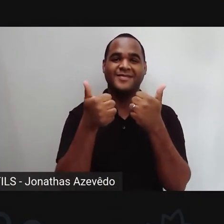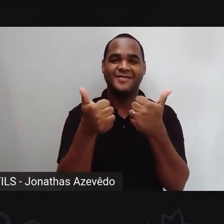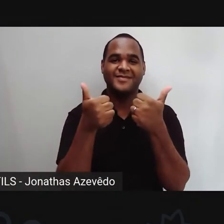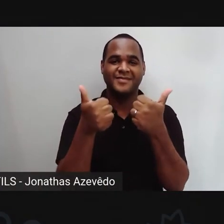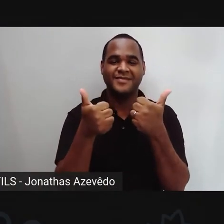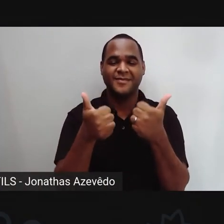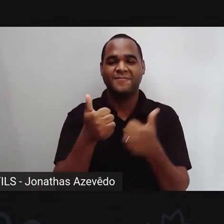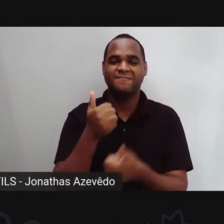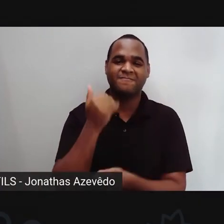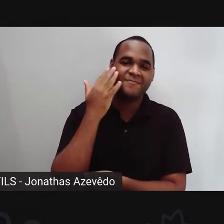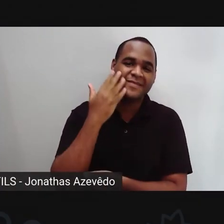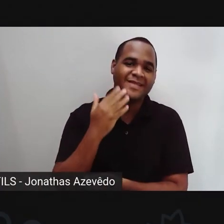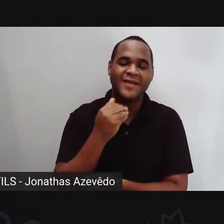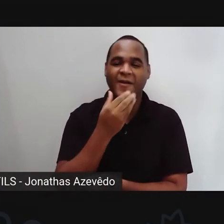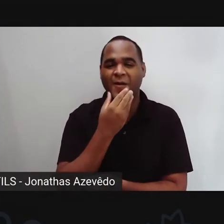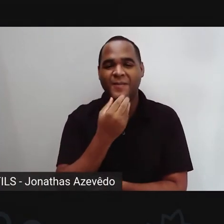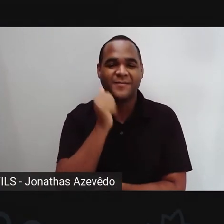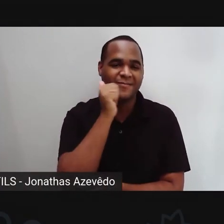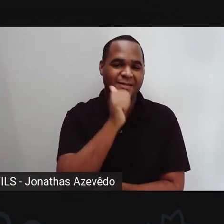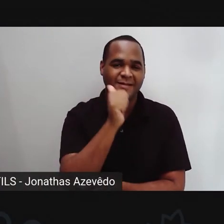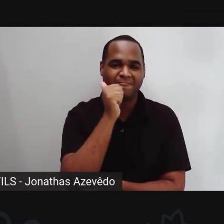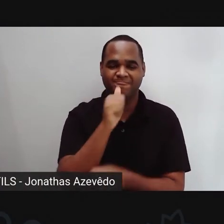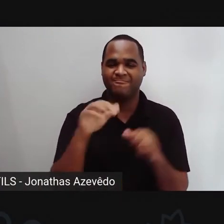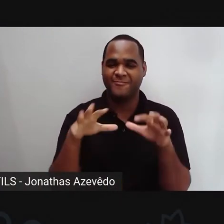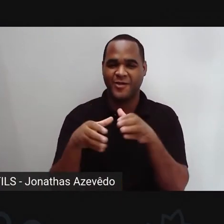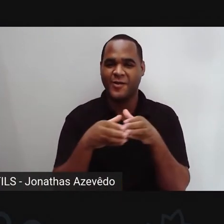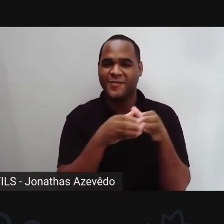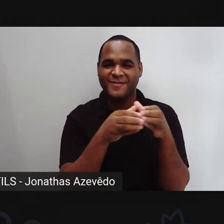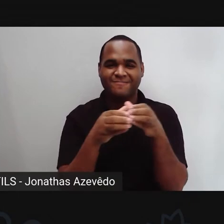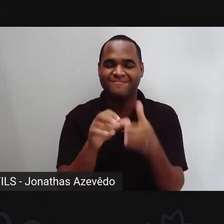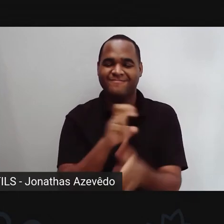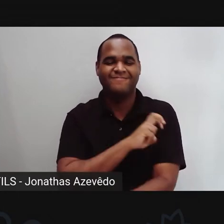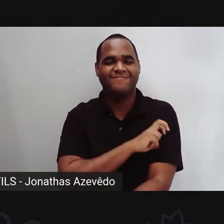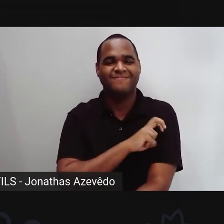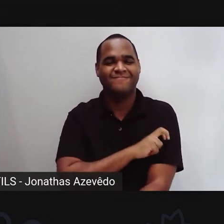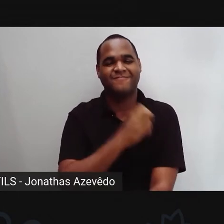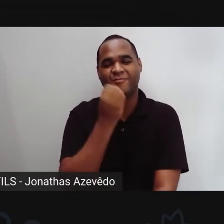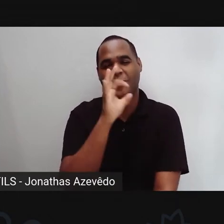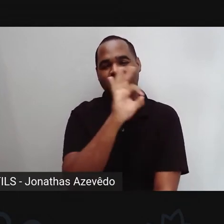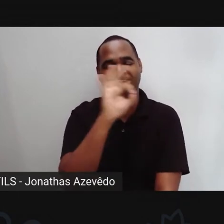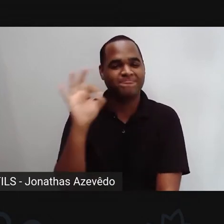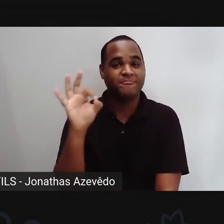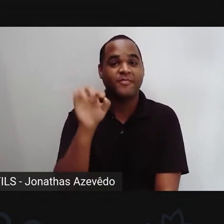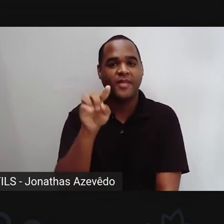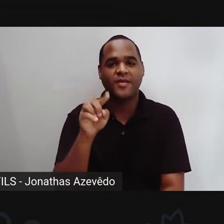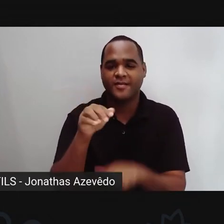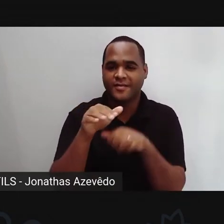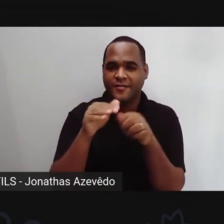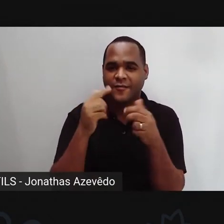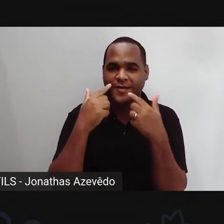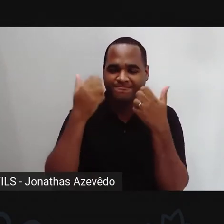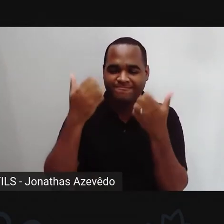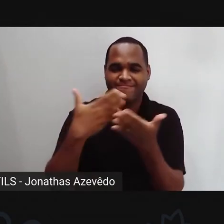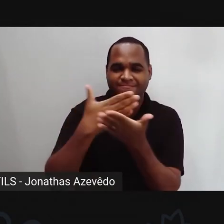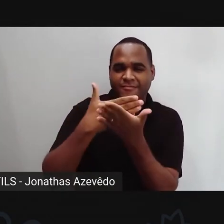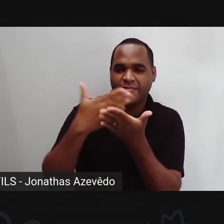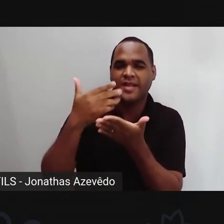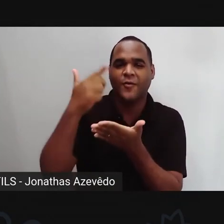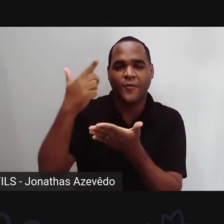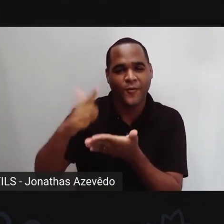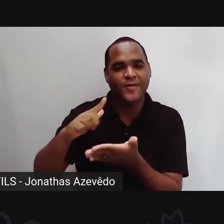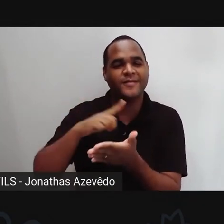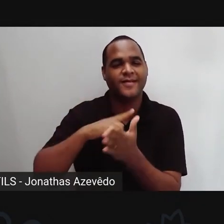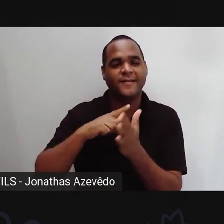Olá, meninos, meninas que formam aí as turmas do quinto ano, estamos aqui para começarmos mais uma